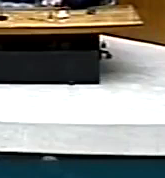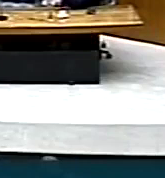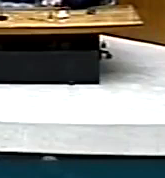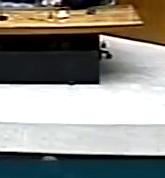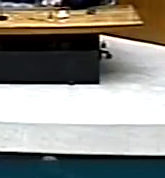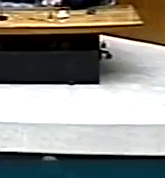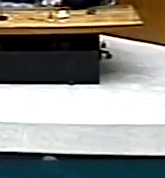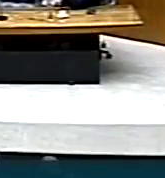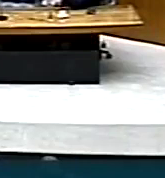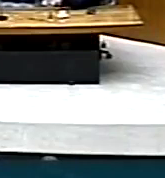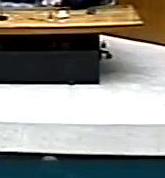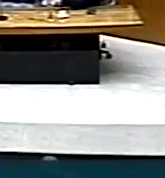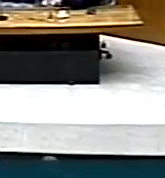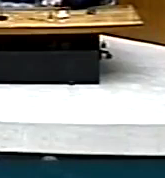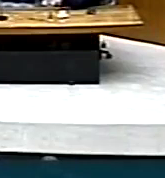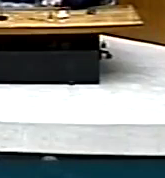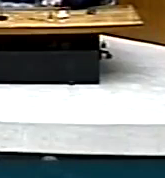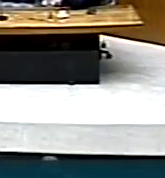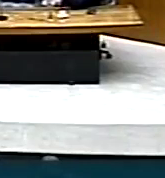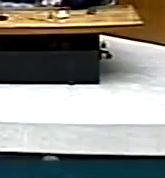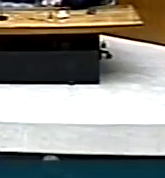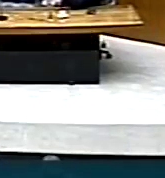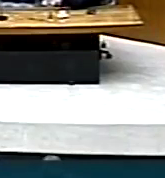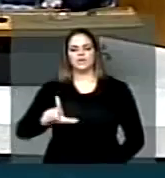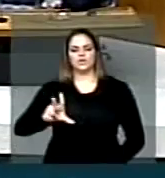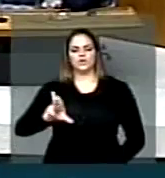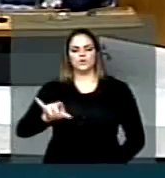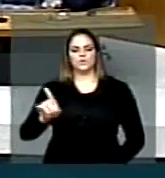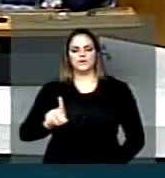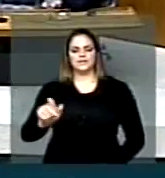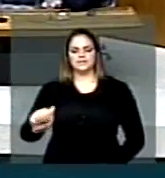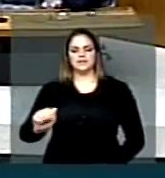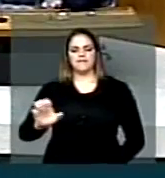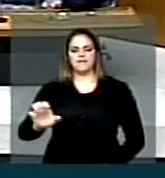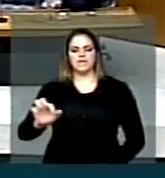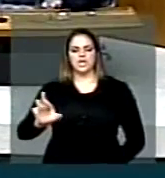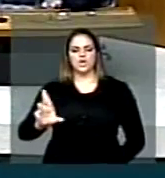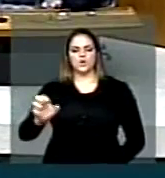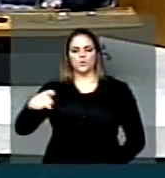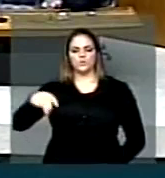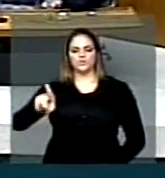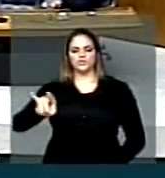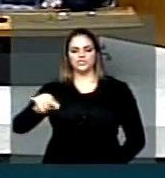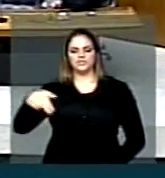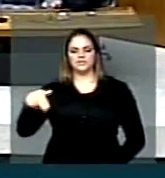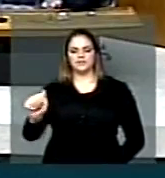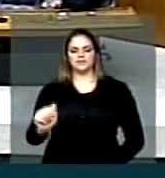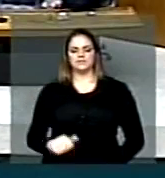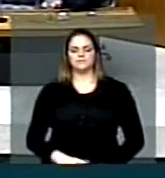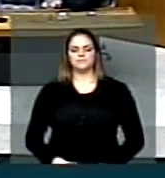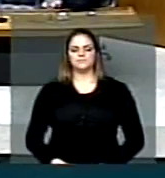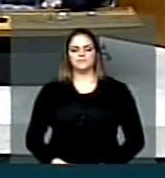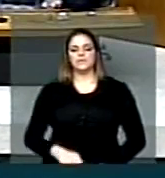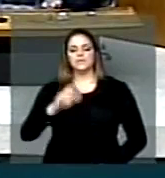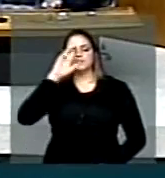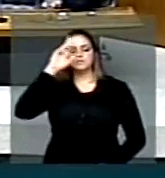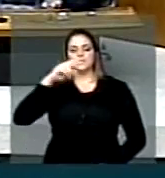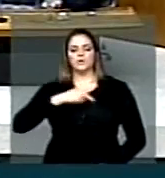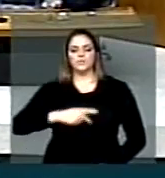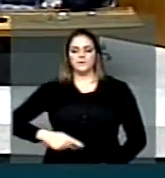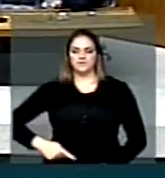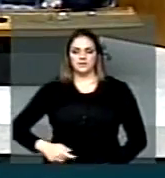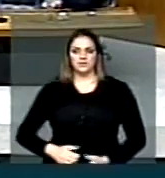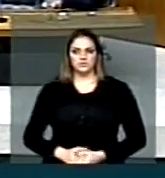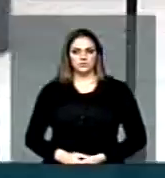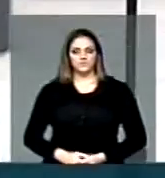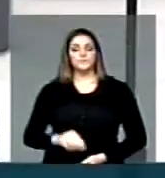Ausente. Luiz Erudina, na vaga de Edinho Bez. Senhor Presidente, para registrar